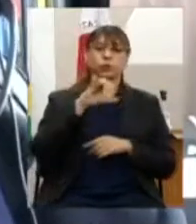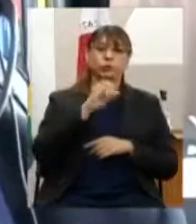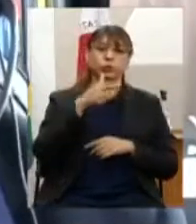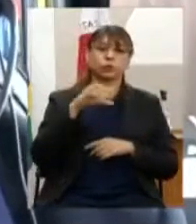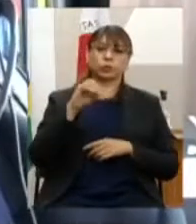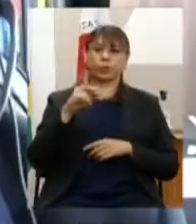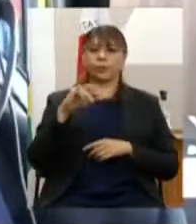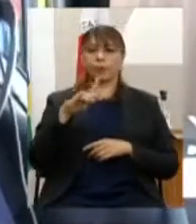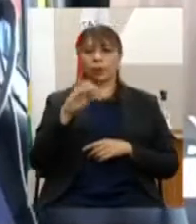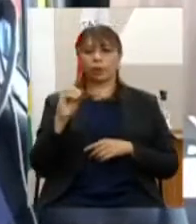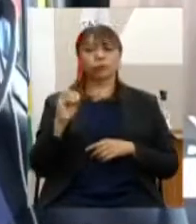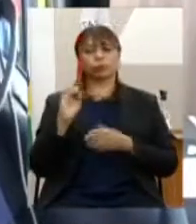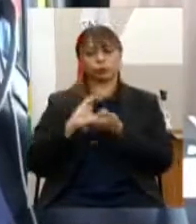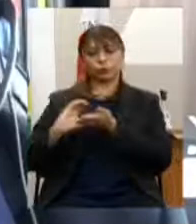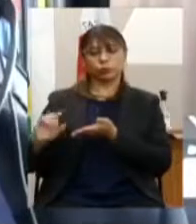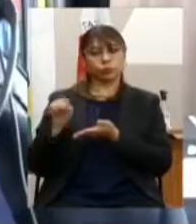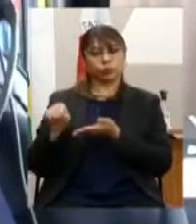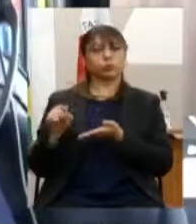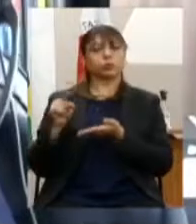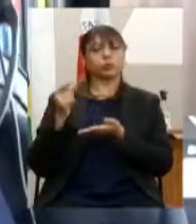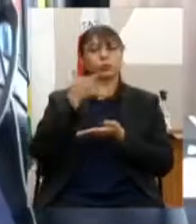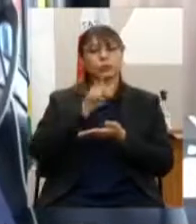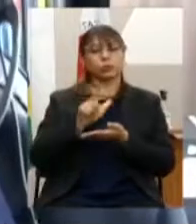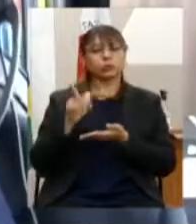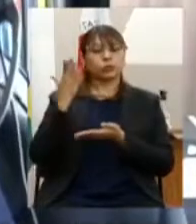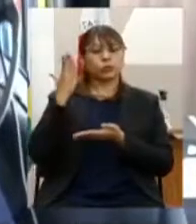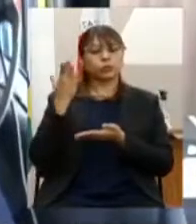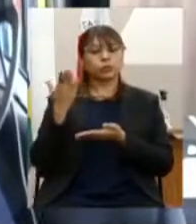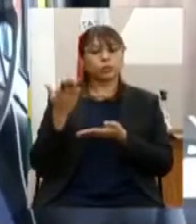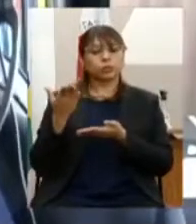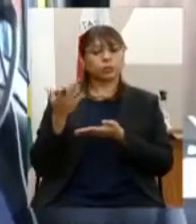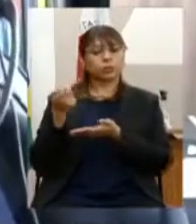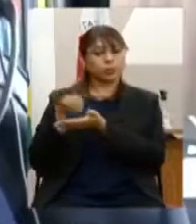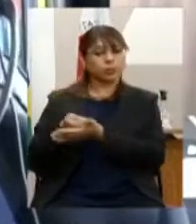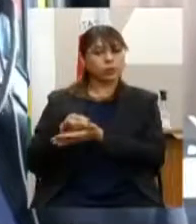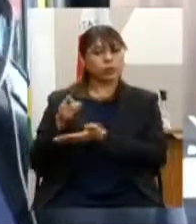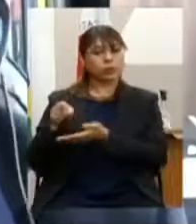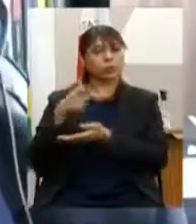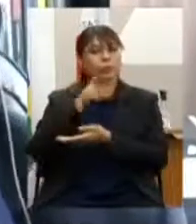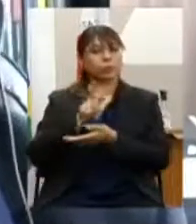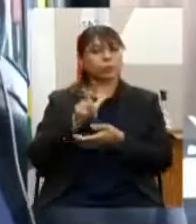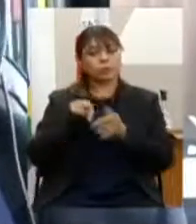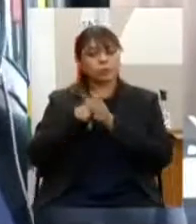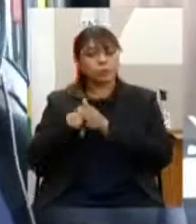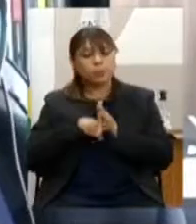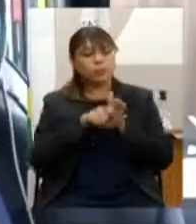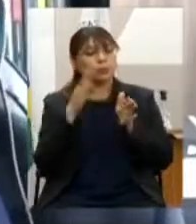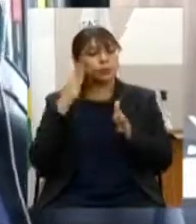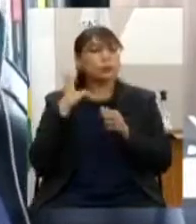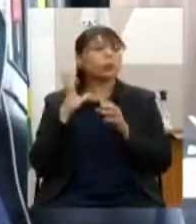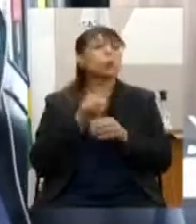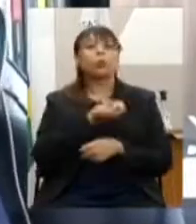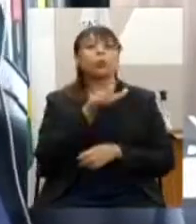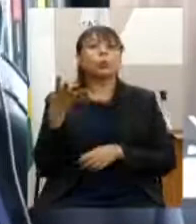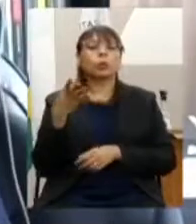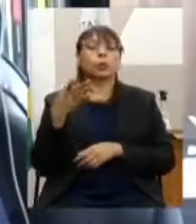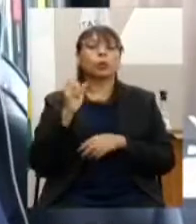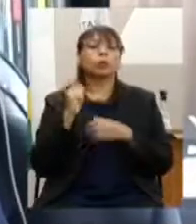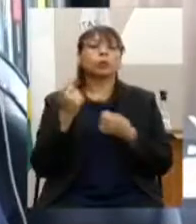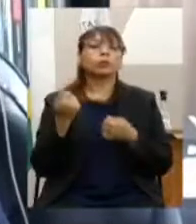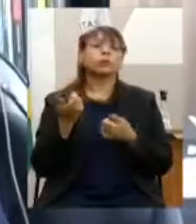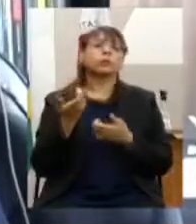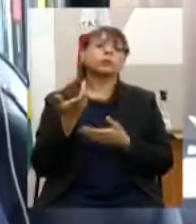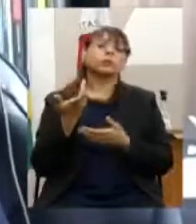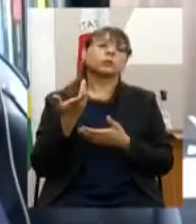pesquisa para catalogar os artistas e fazedores de cultura assim como características demandas